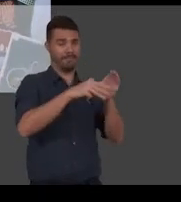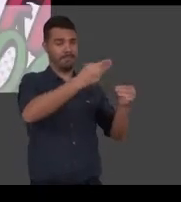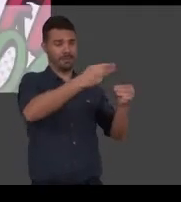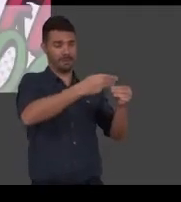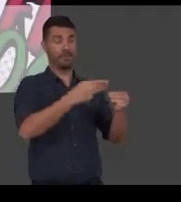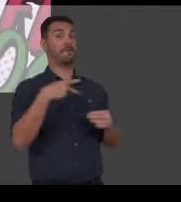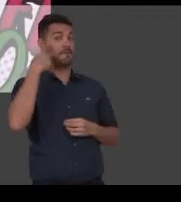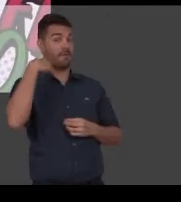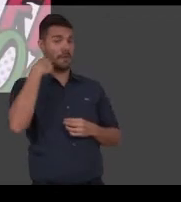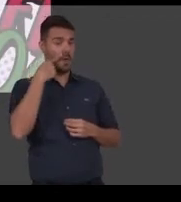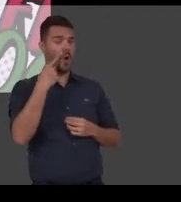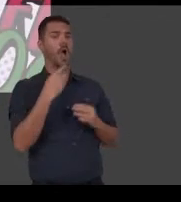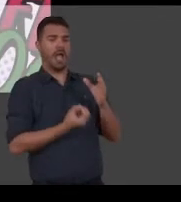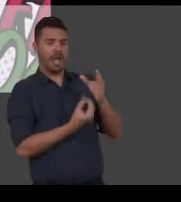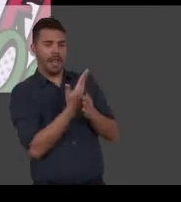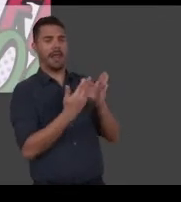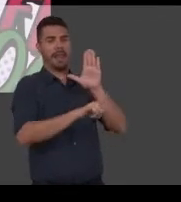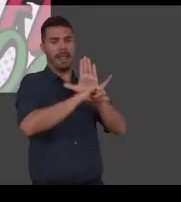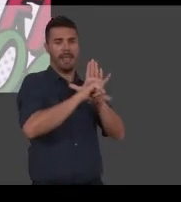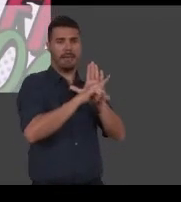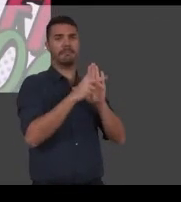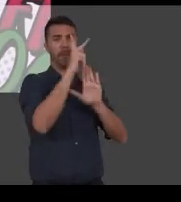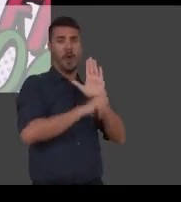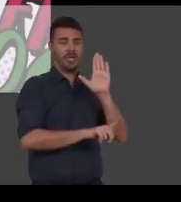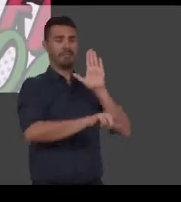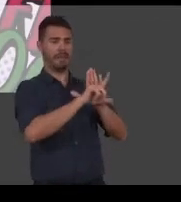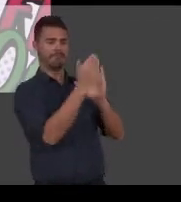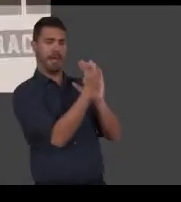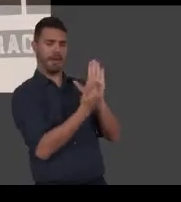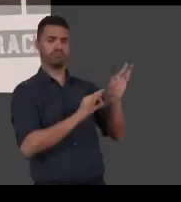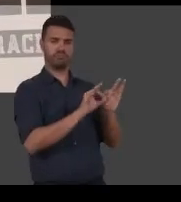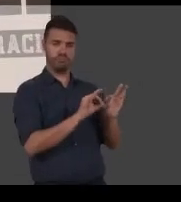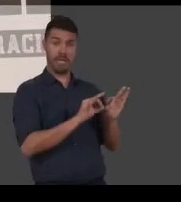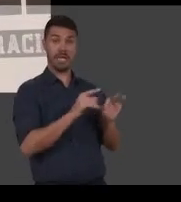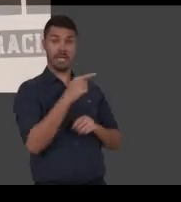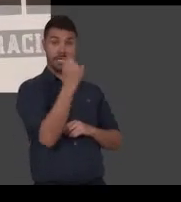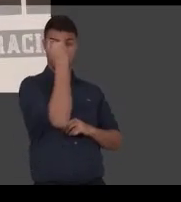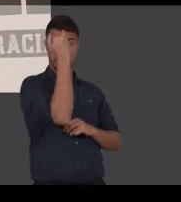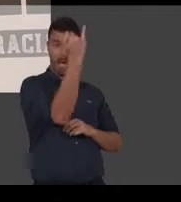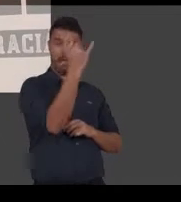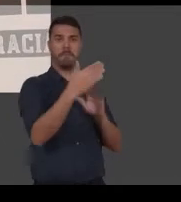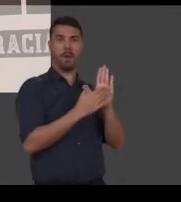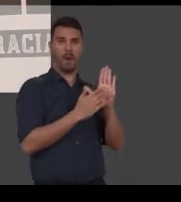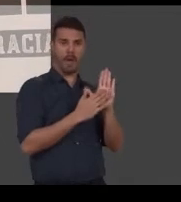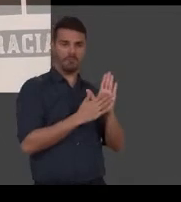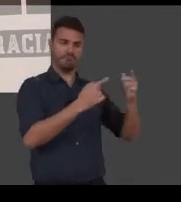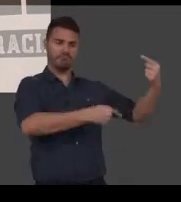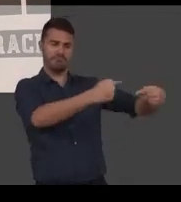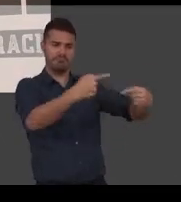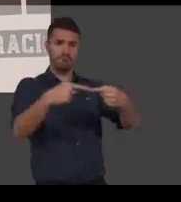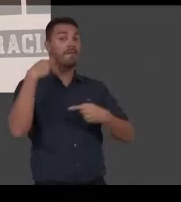município. Um vereador legisla quando apresenta uma ideia na forma de um projeto de lei. Essa ideia é discutida com os demais